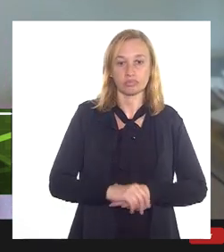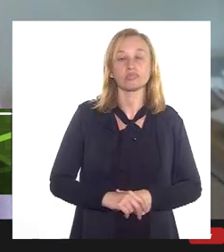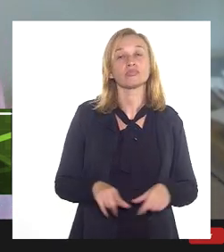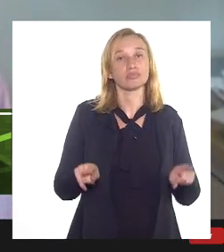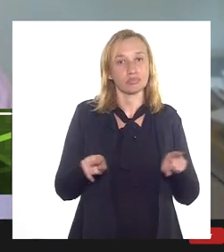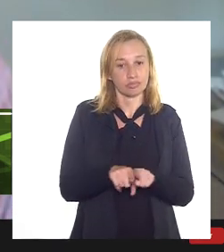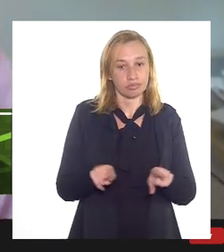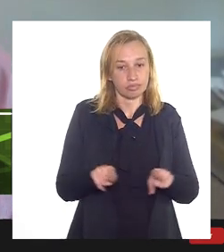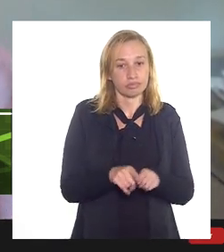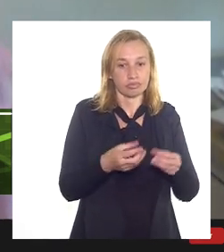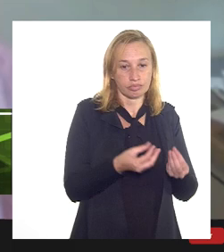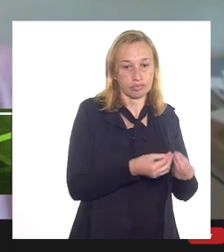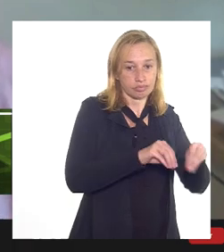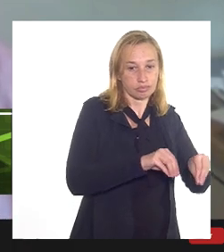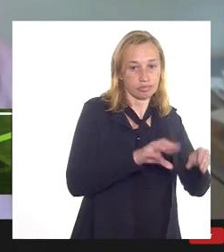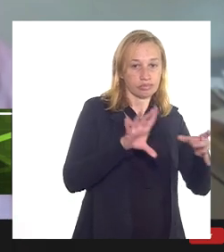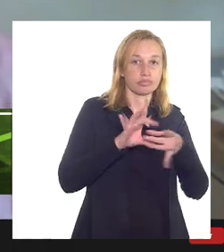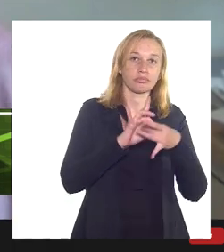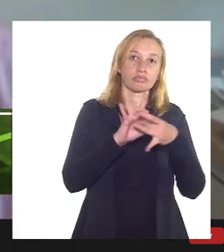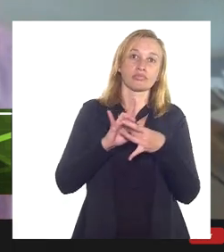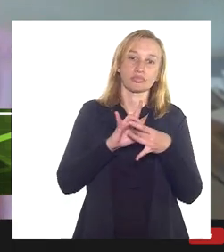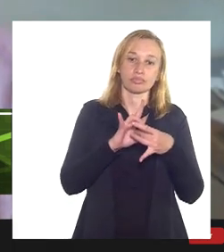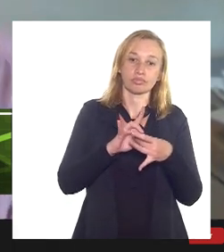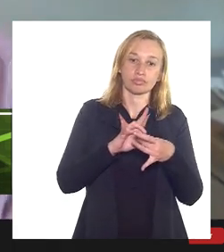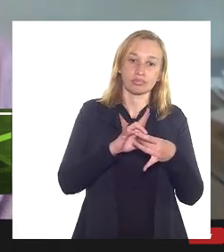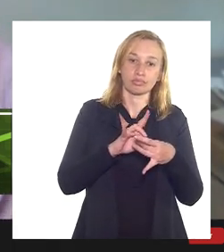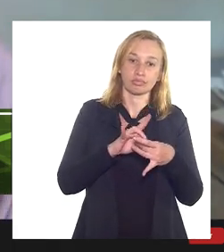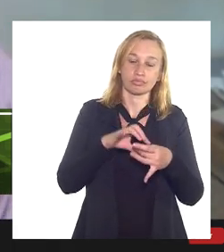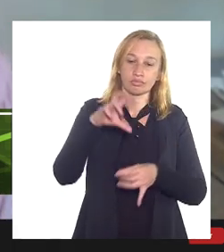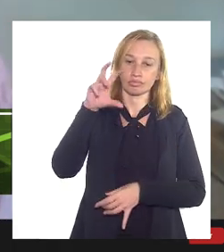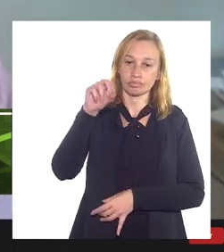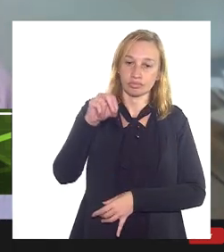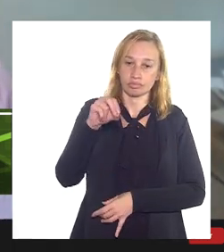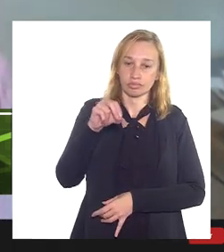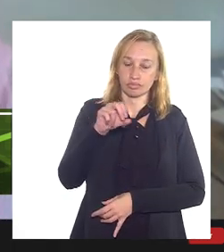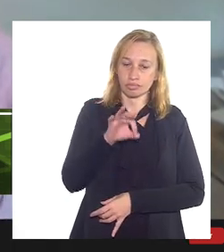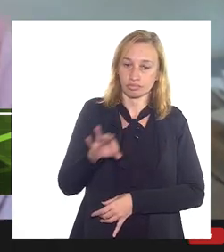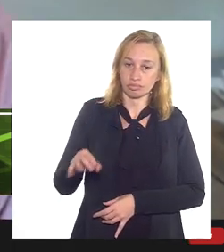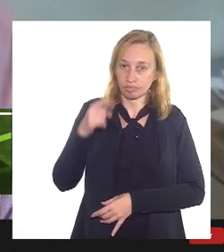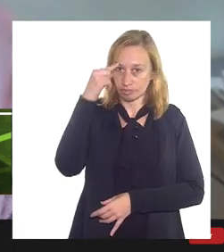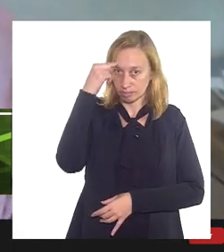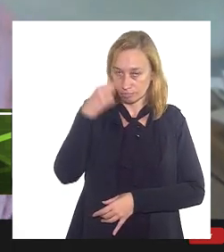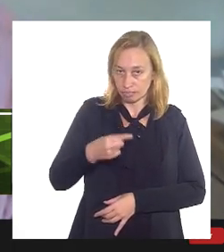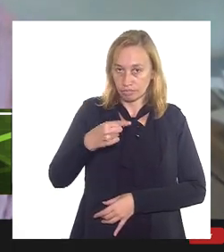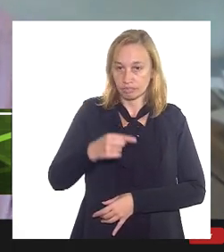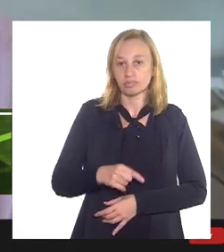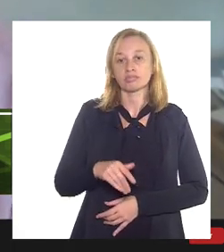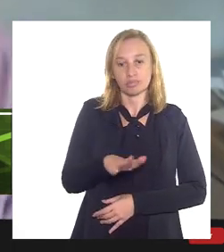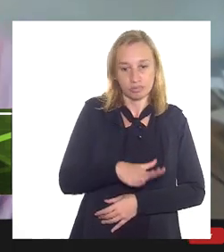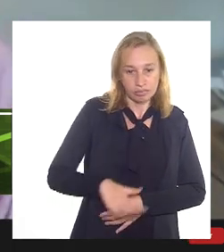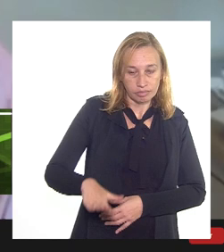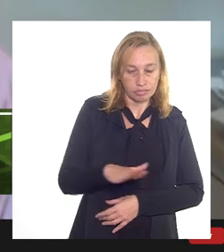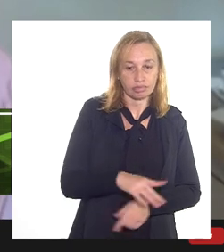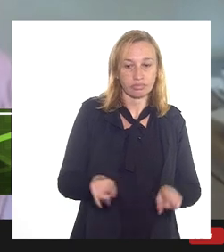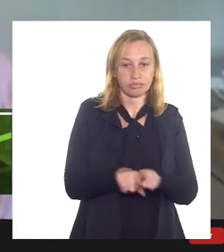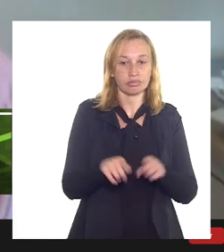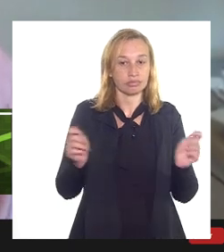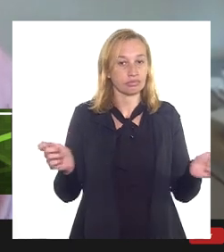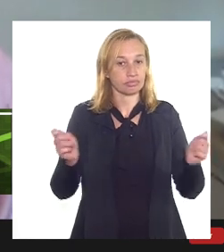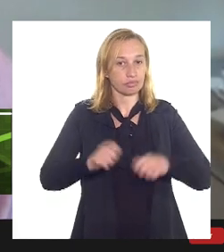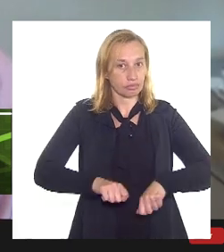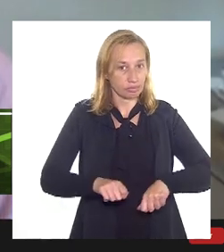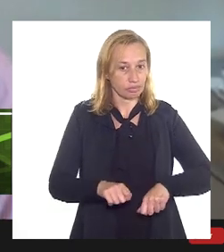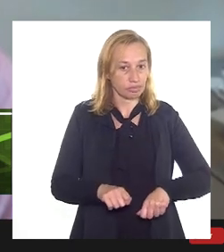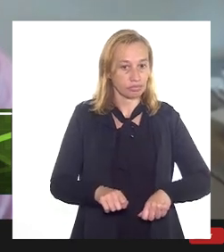também prejudica a União, que é dona de 50% disso. Então, a área também de competência também